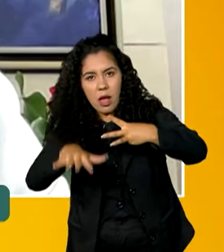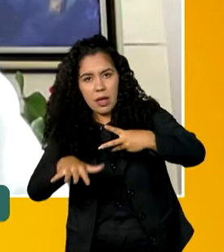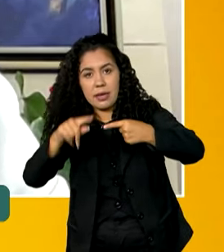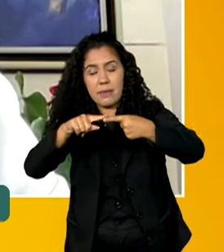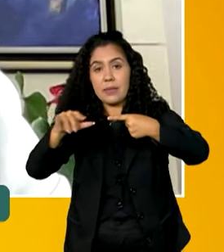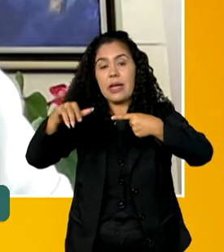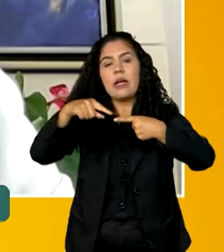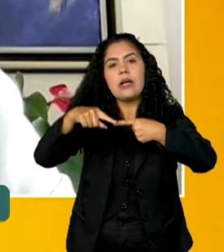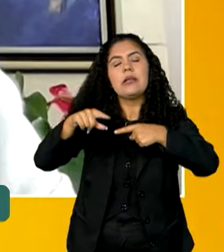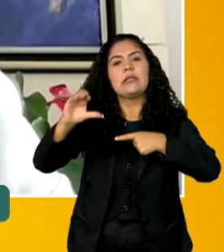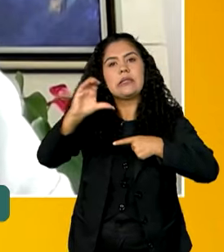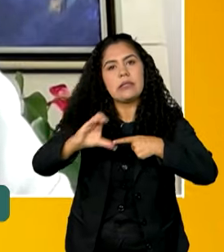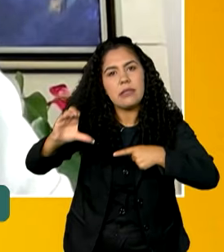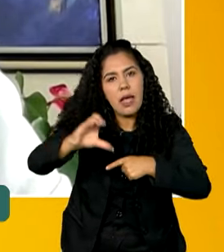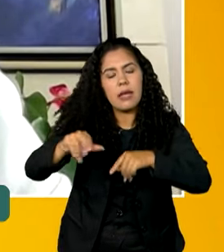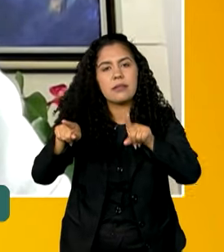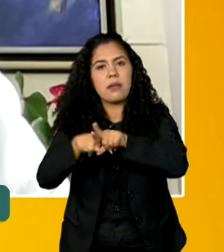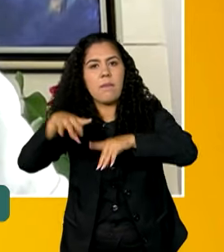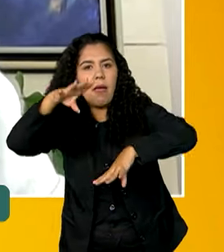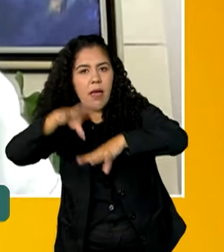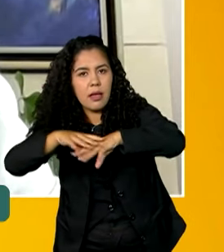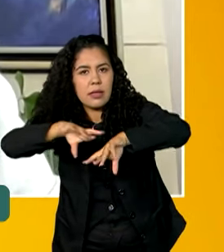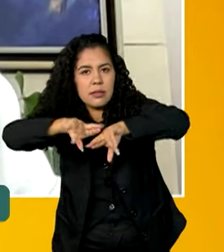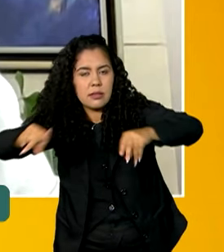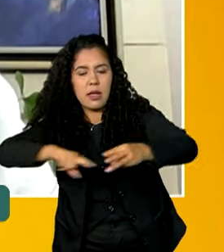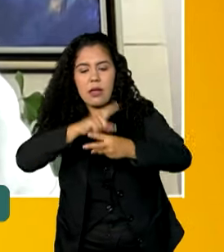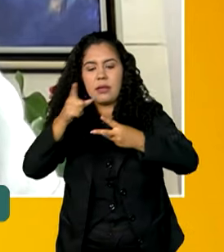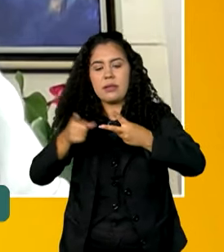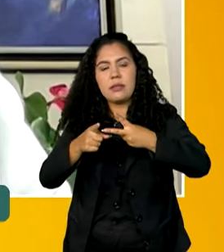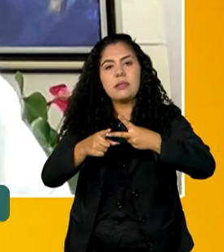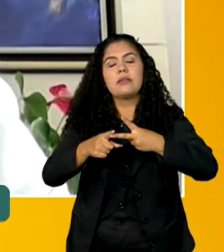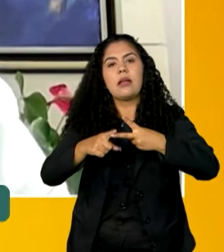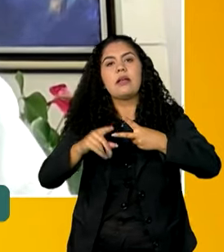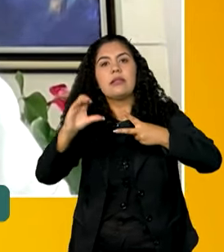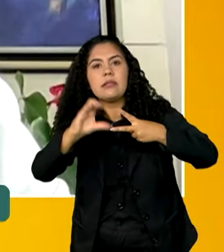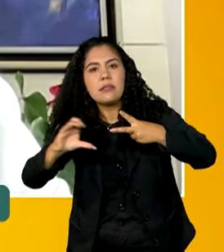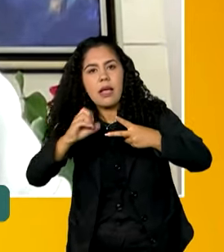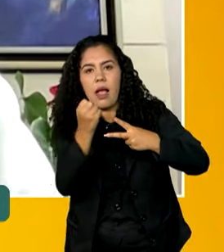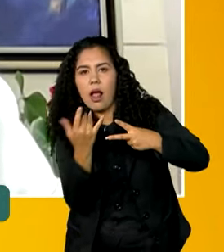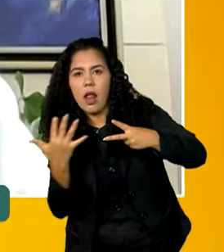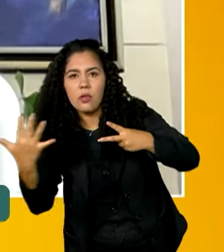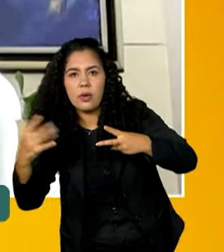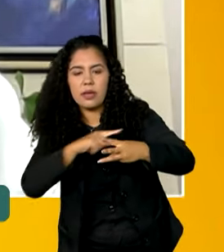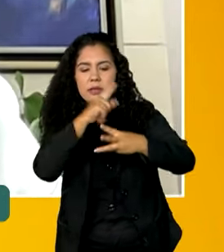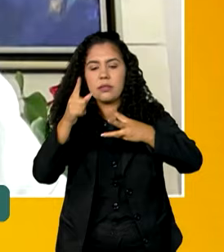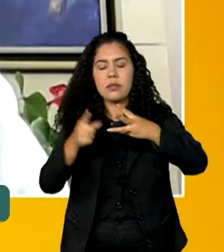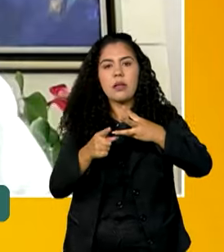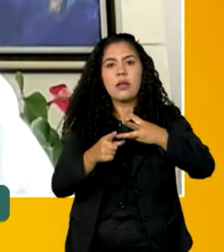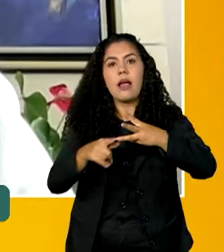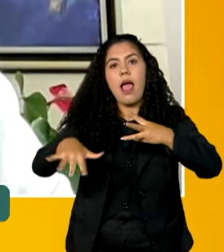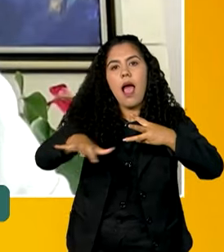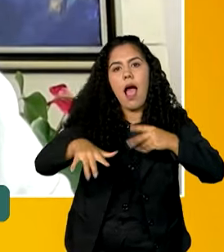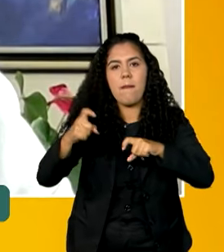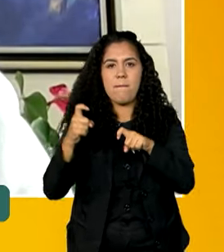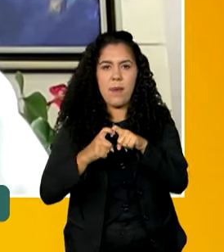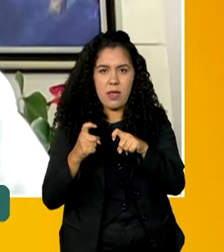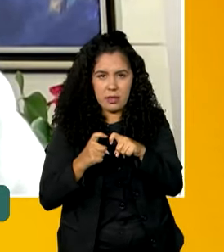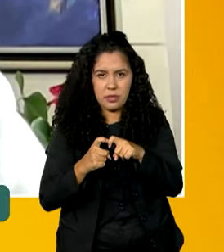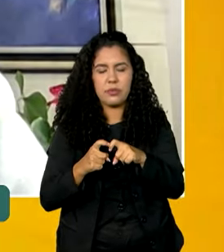exatas e ciências da natureza, a área das humanidades e a área médica.